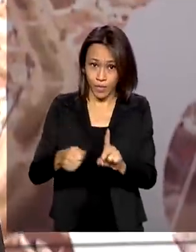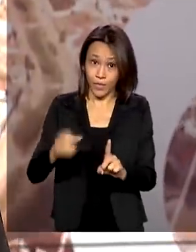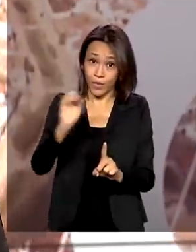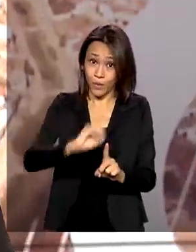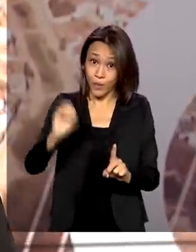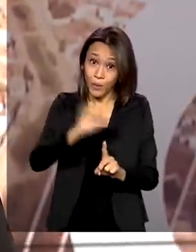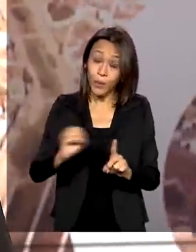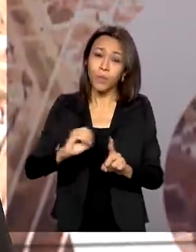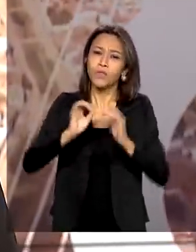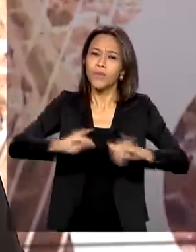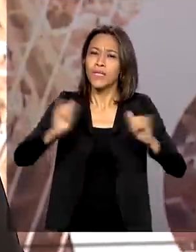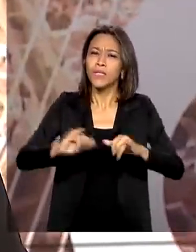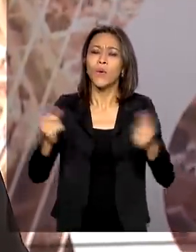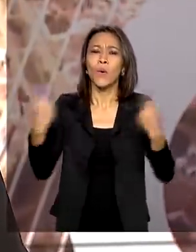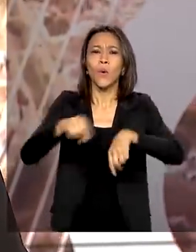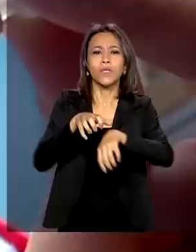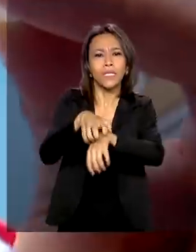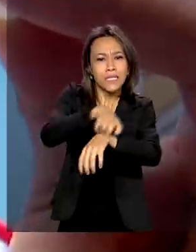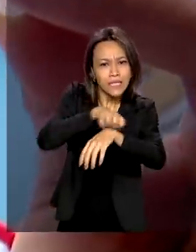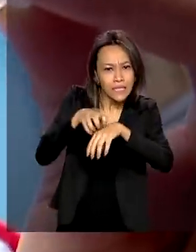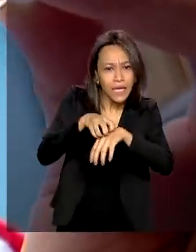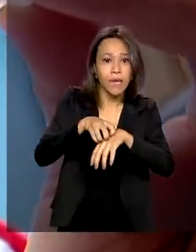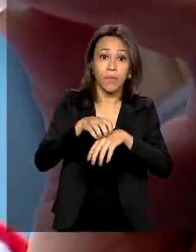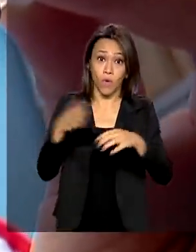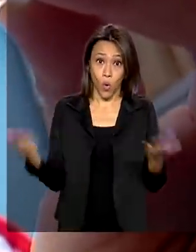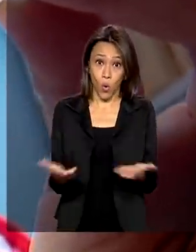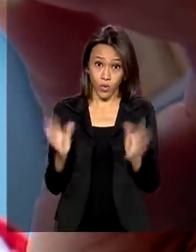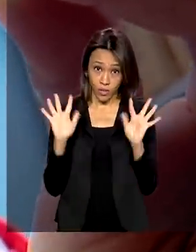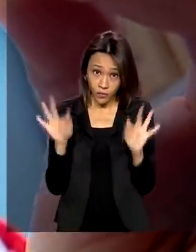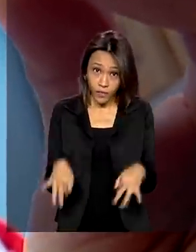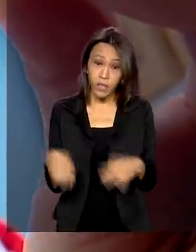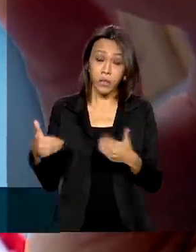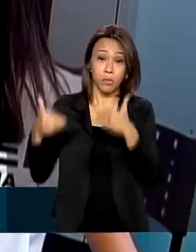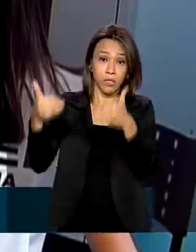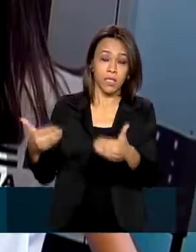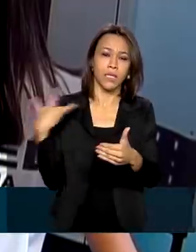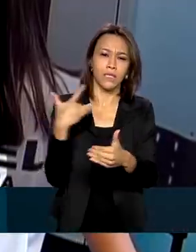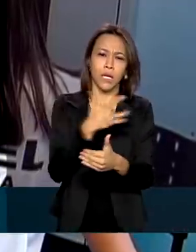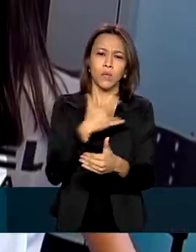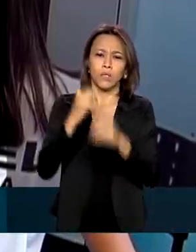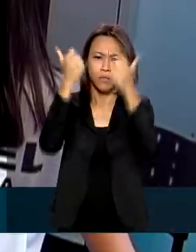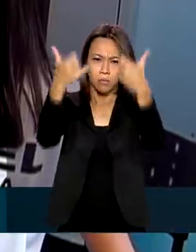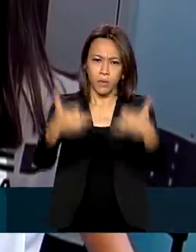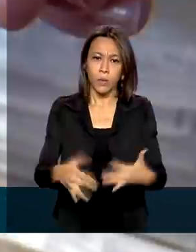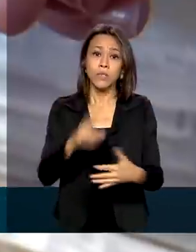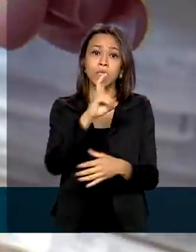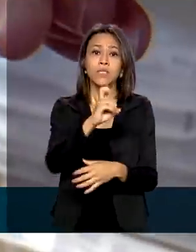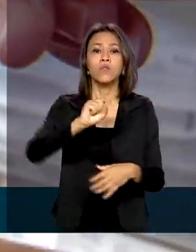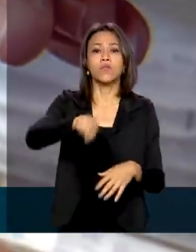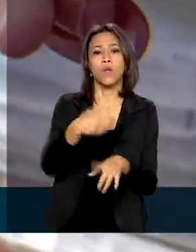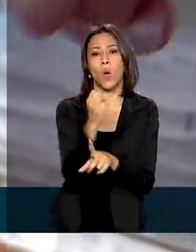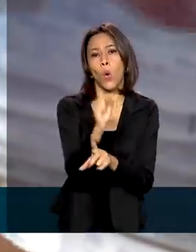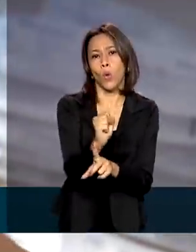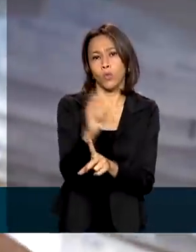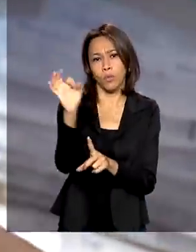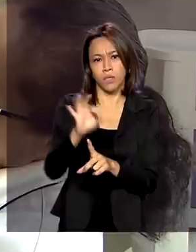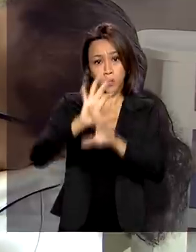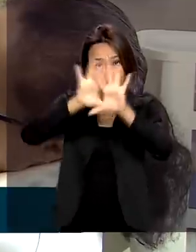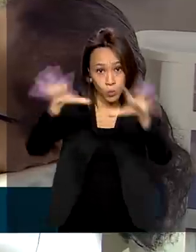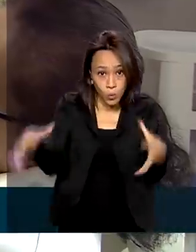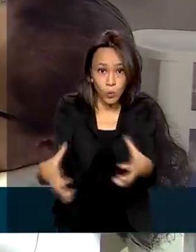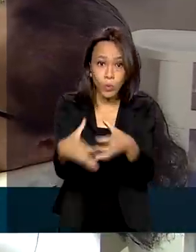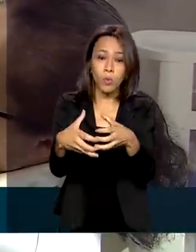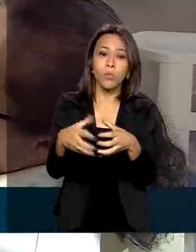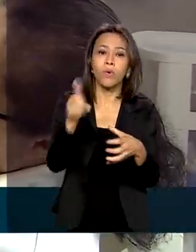campanha terminaria hoje. De acordo com o Ministério da Saúde, apenas 5,8% do público-alvo, que são pessoas